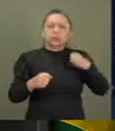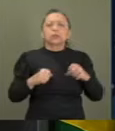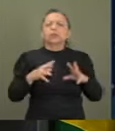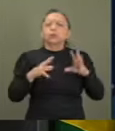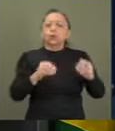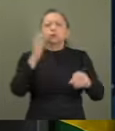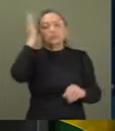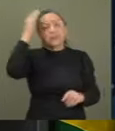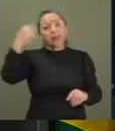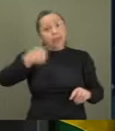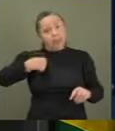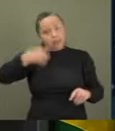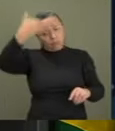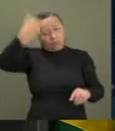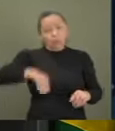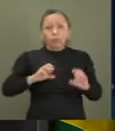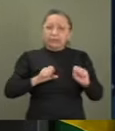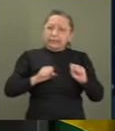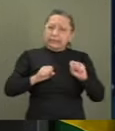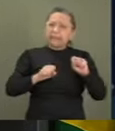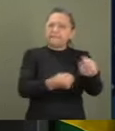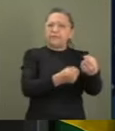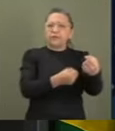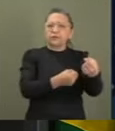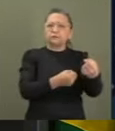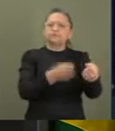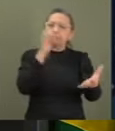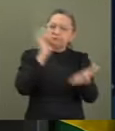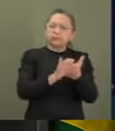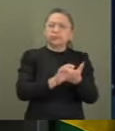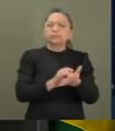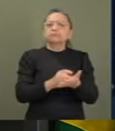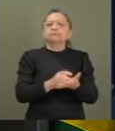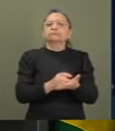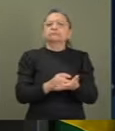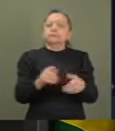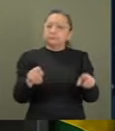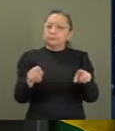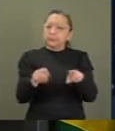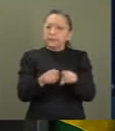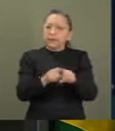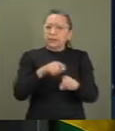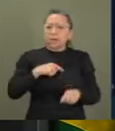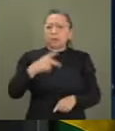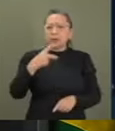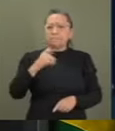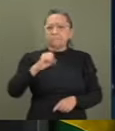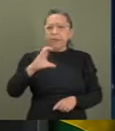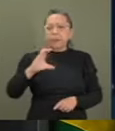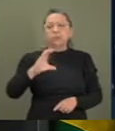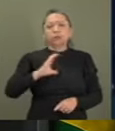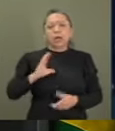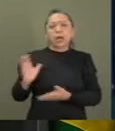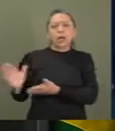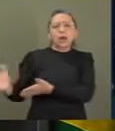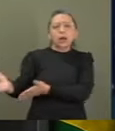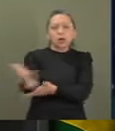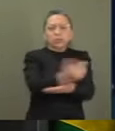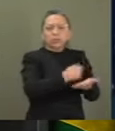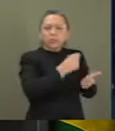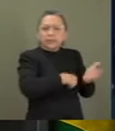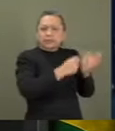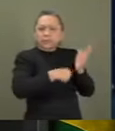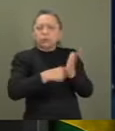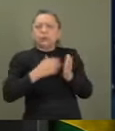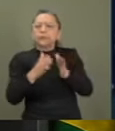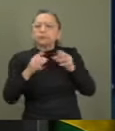com convicção, inclusive estou com a PEC, recolhendo a assinatura, quero pedir a assinatura de